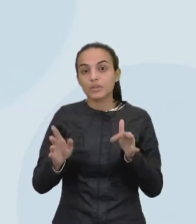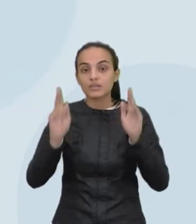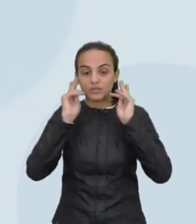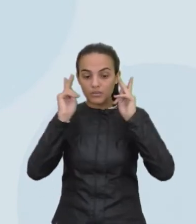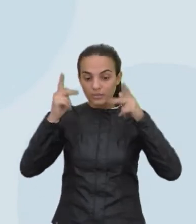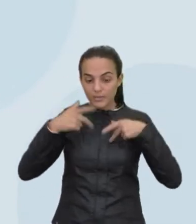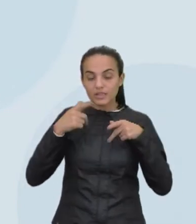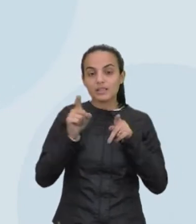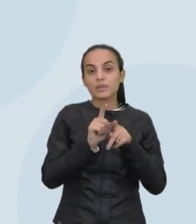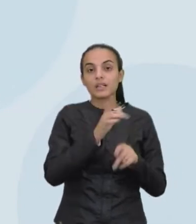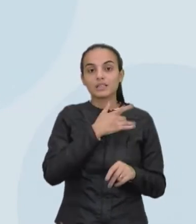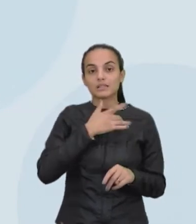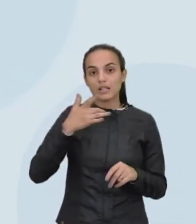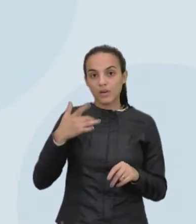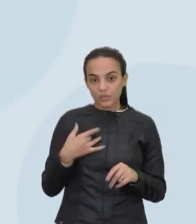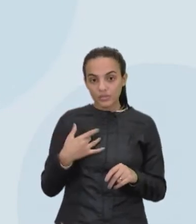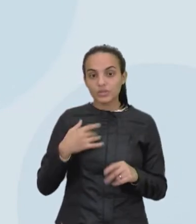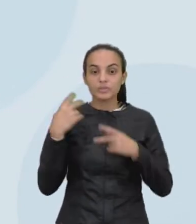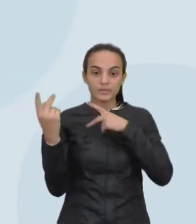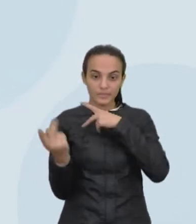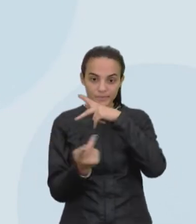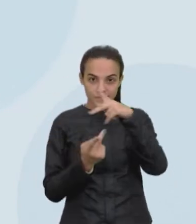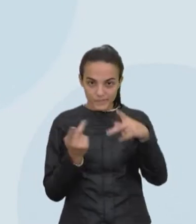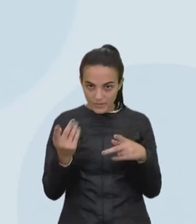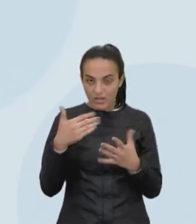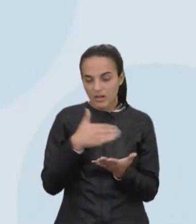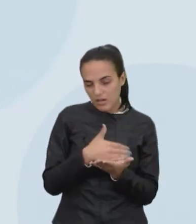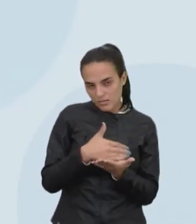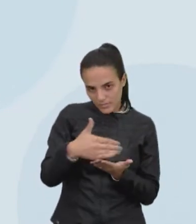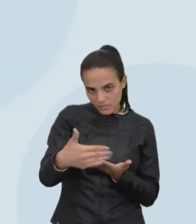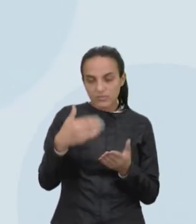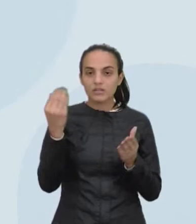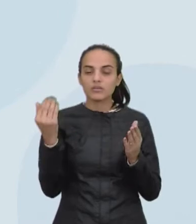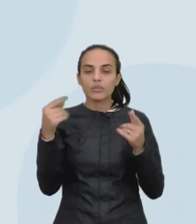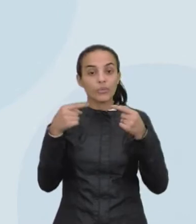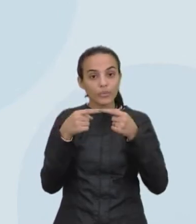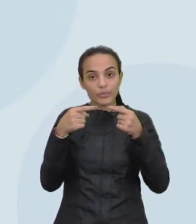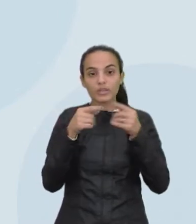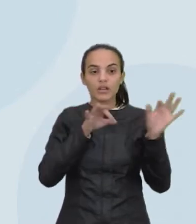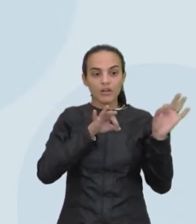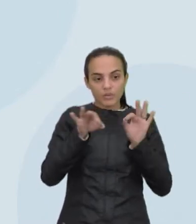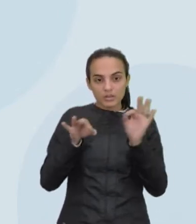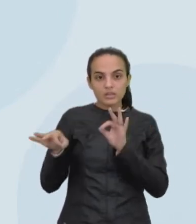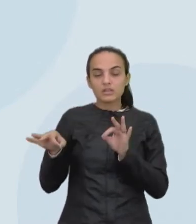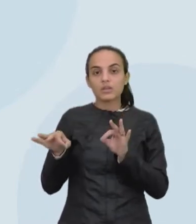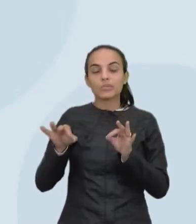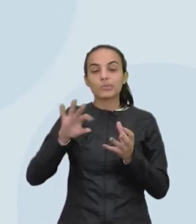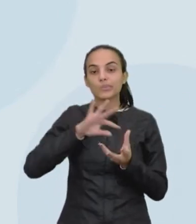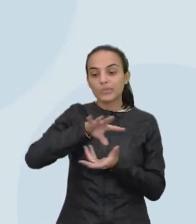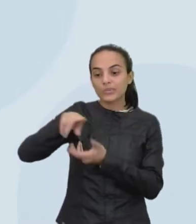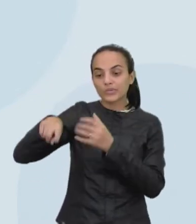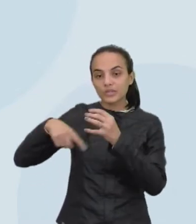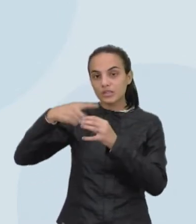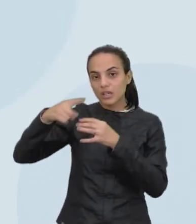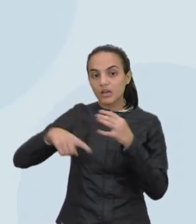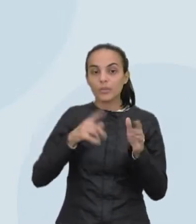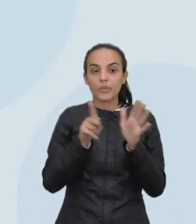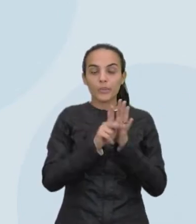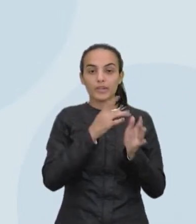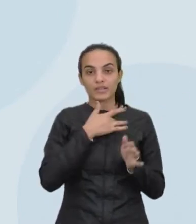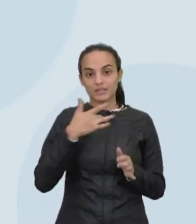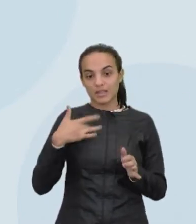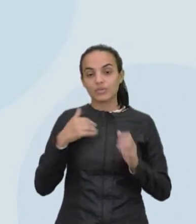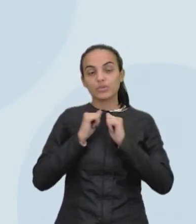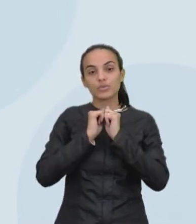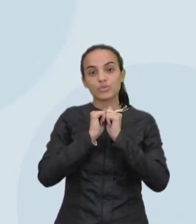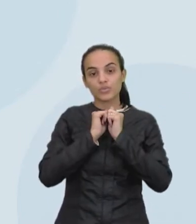saúde planetária. A partir daí, entra a Organização Mundial da Saúde, juntamente